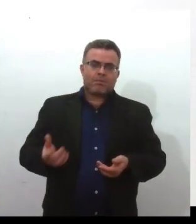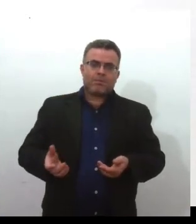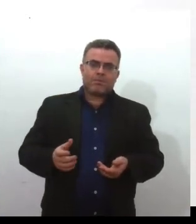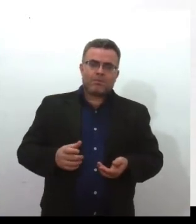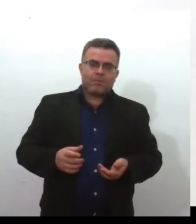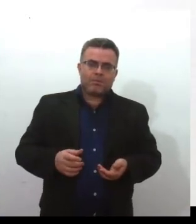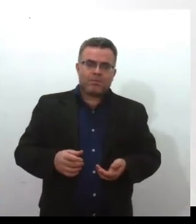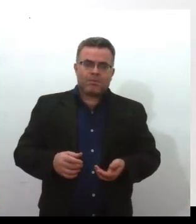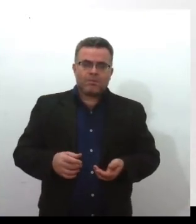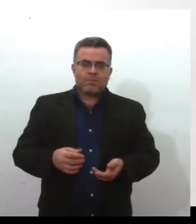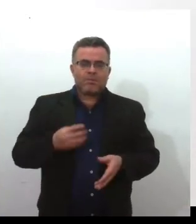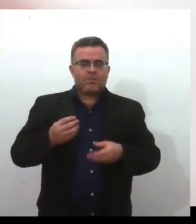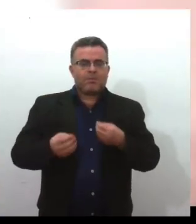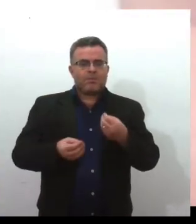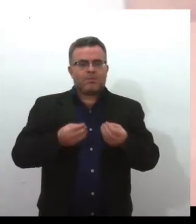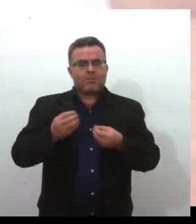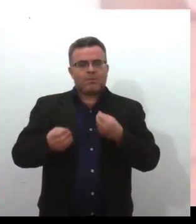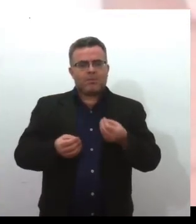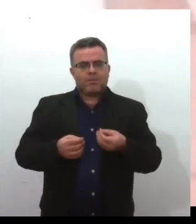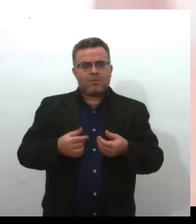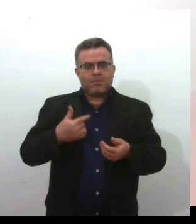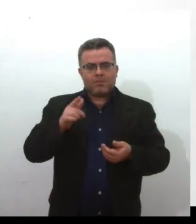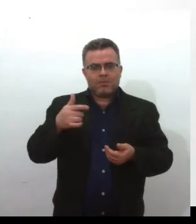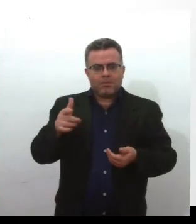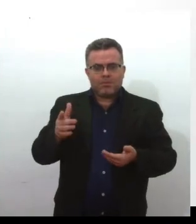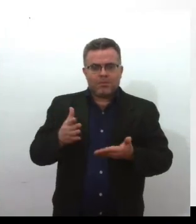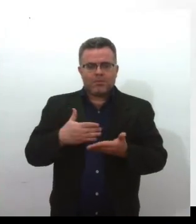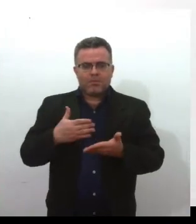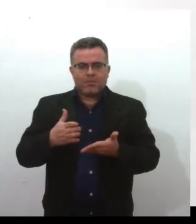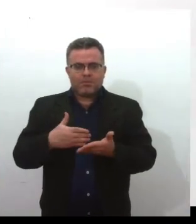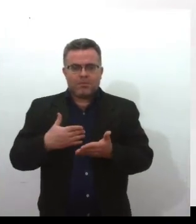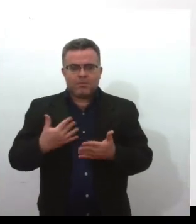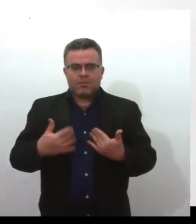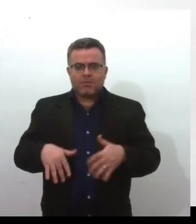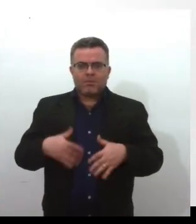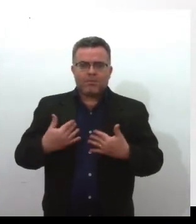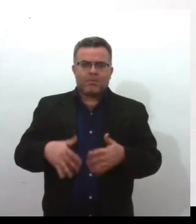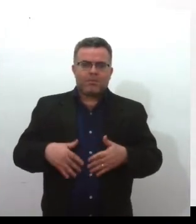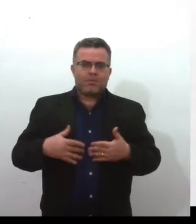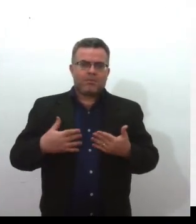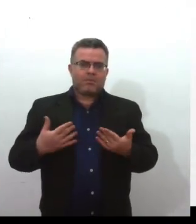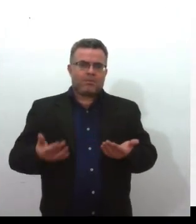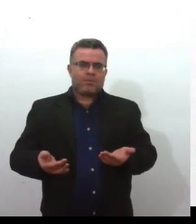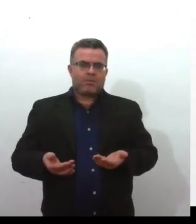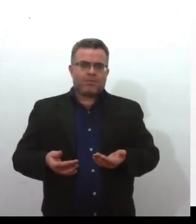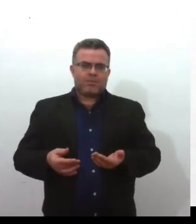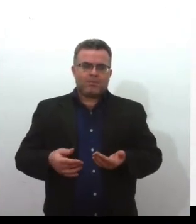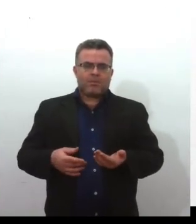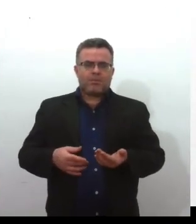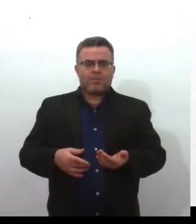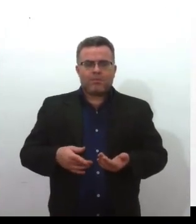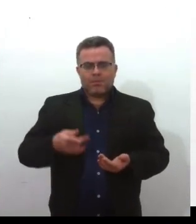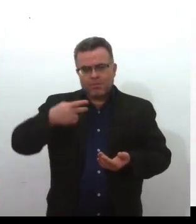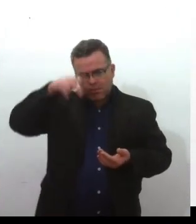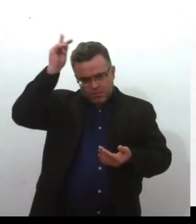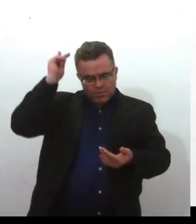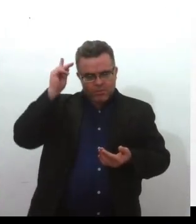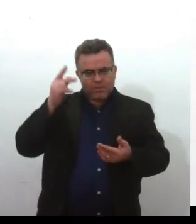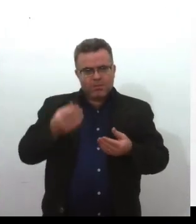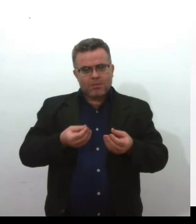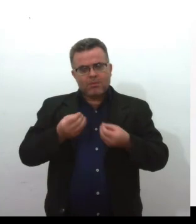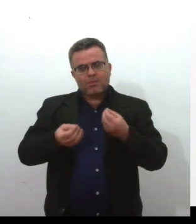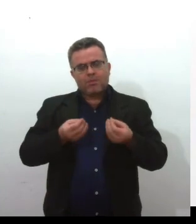Endinheiros, mas passou por os parâmetros, um livro de passou com vários filósofos e